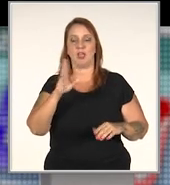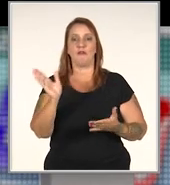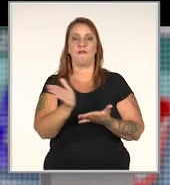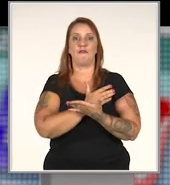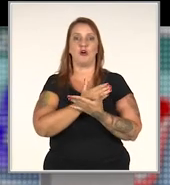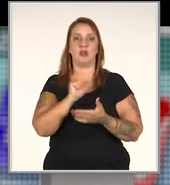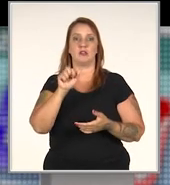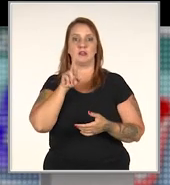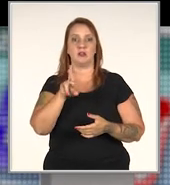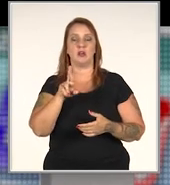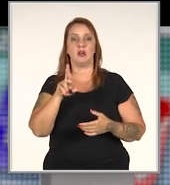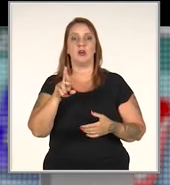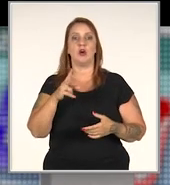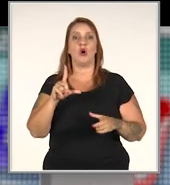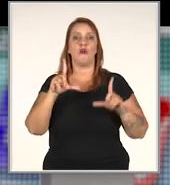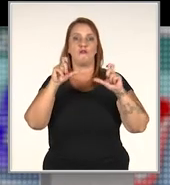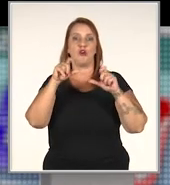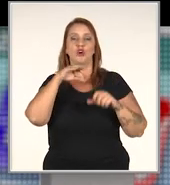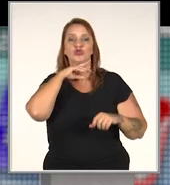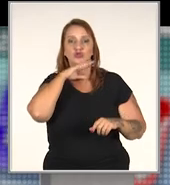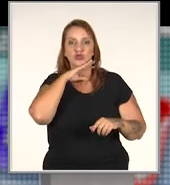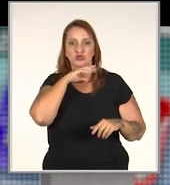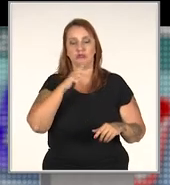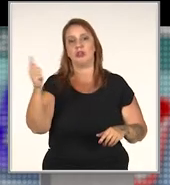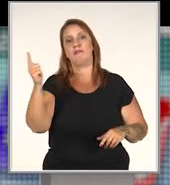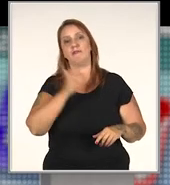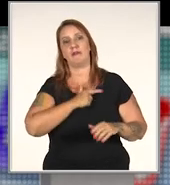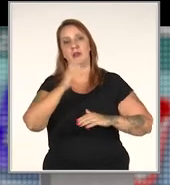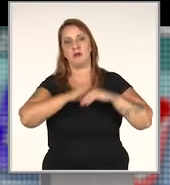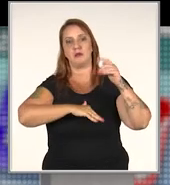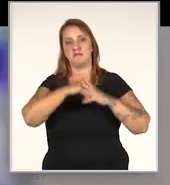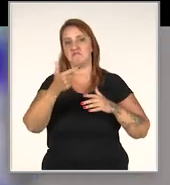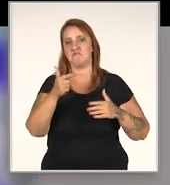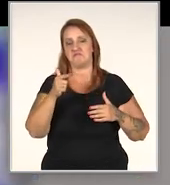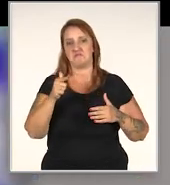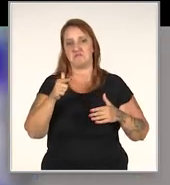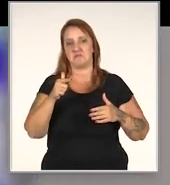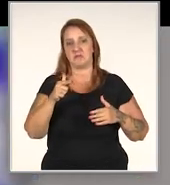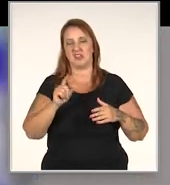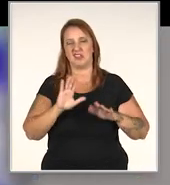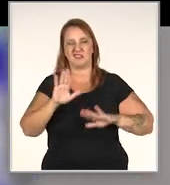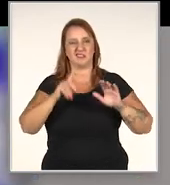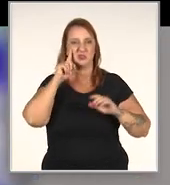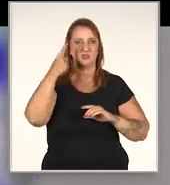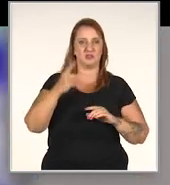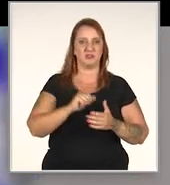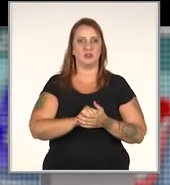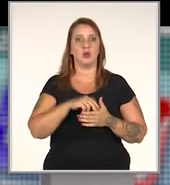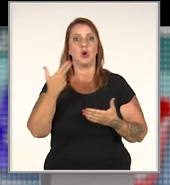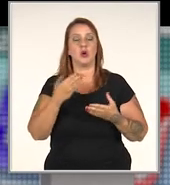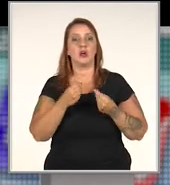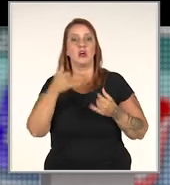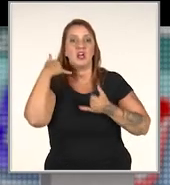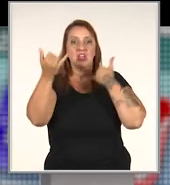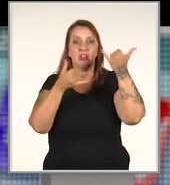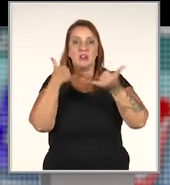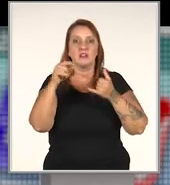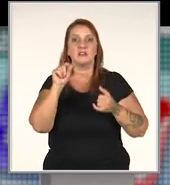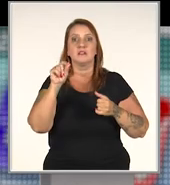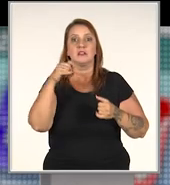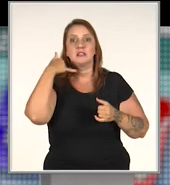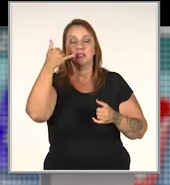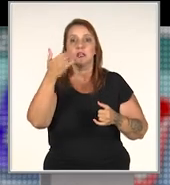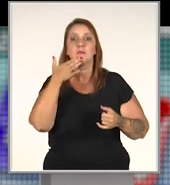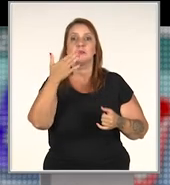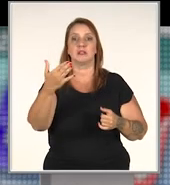está fora do ar, ou está com fotos pouco profissionais, fotos feias. Isso, novamente, traz dúvidas. Ou aquelas ligações